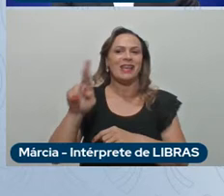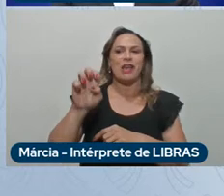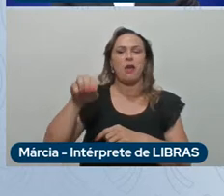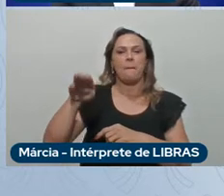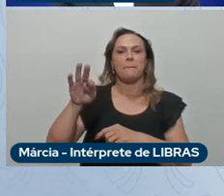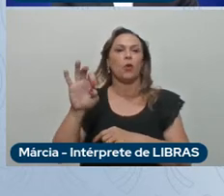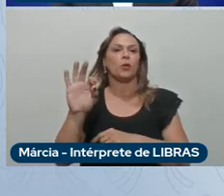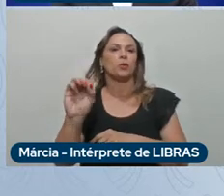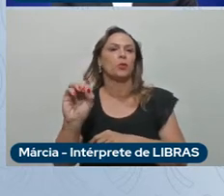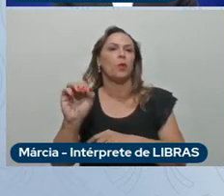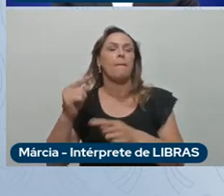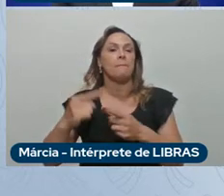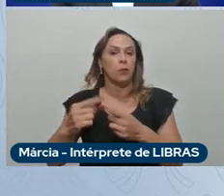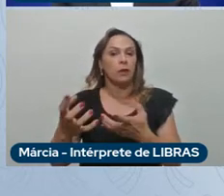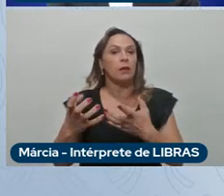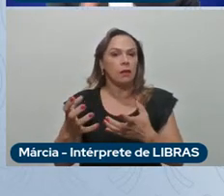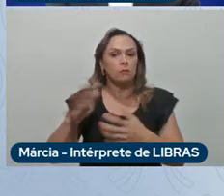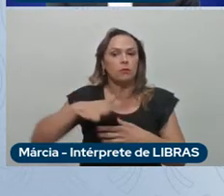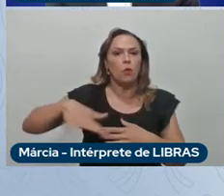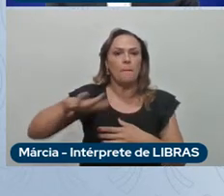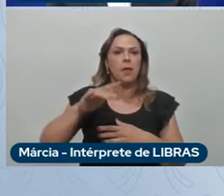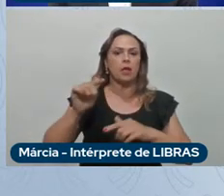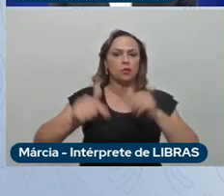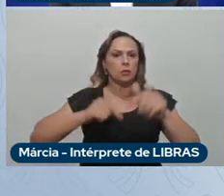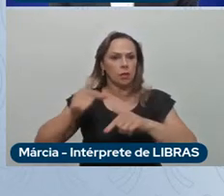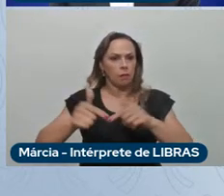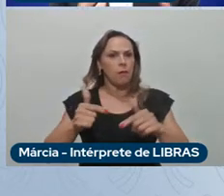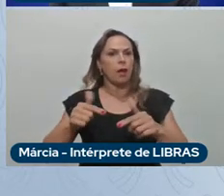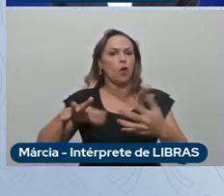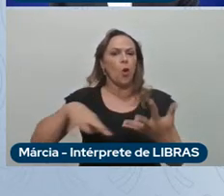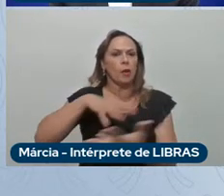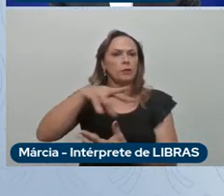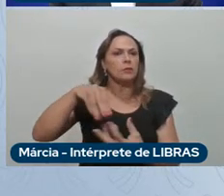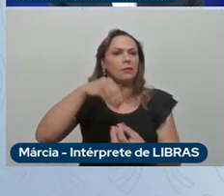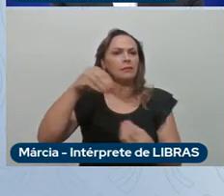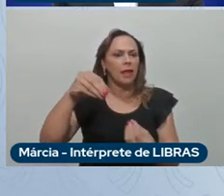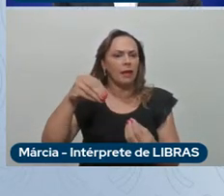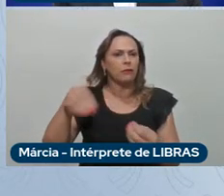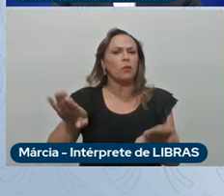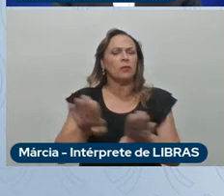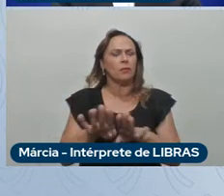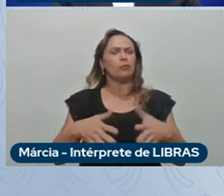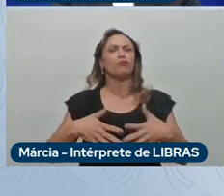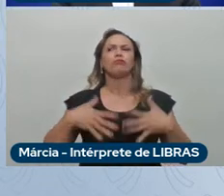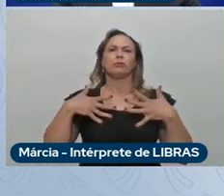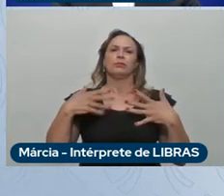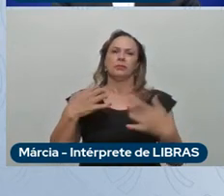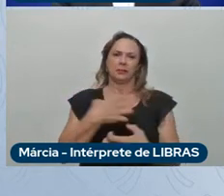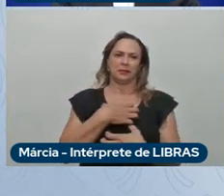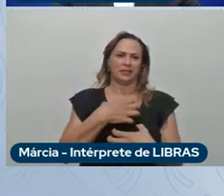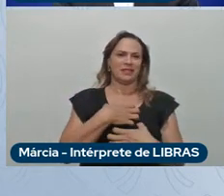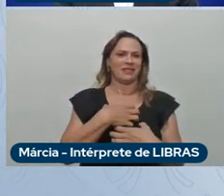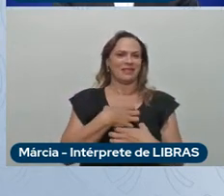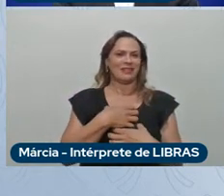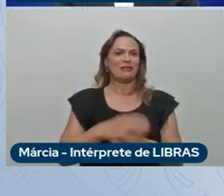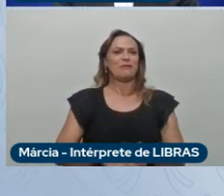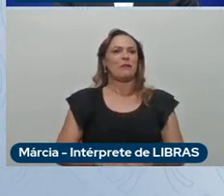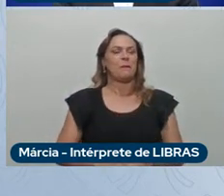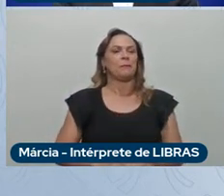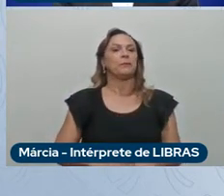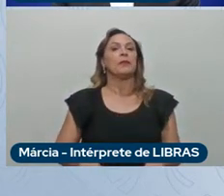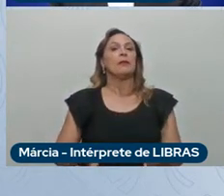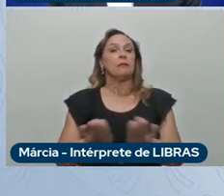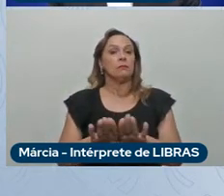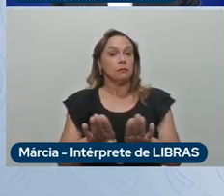mais que o ambiente de trabalho seja sustentável e cada vez mais prazeroso e por fim nós temos uma